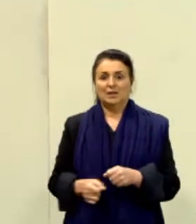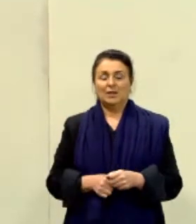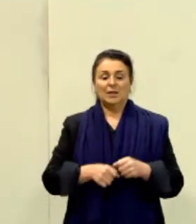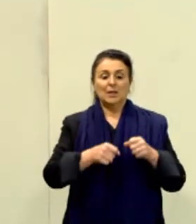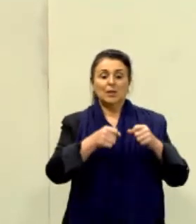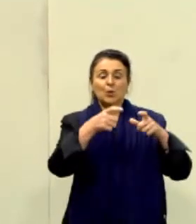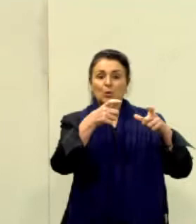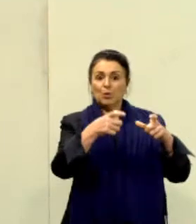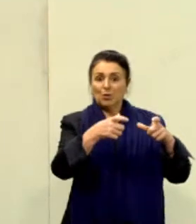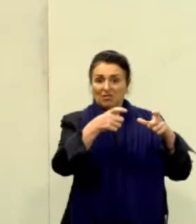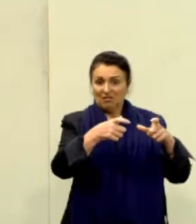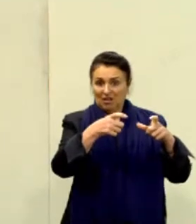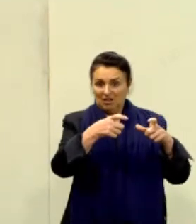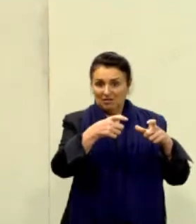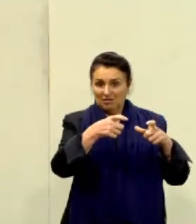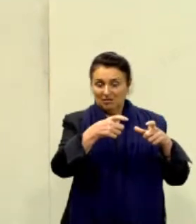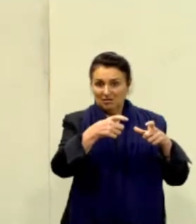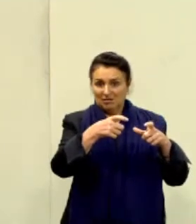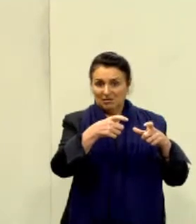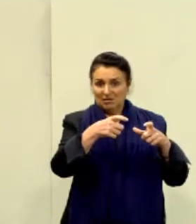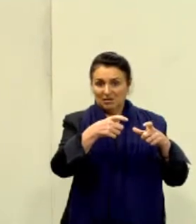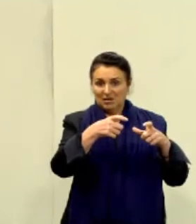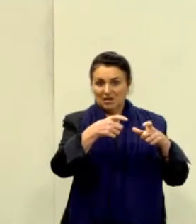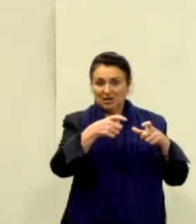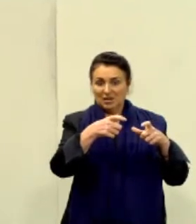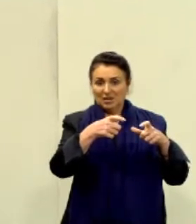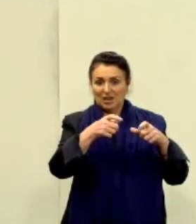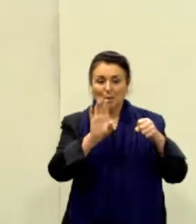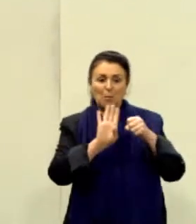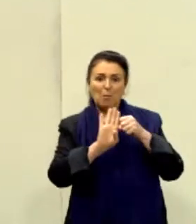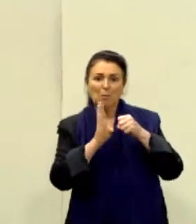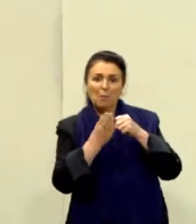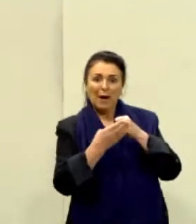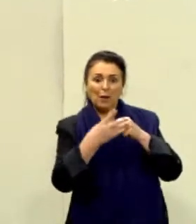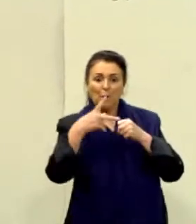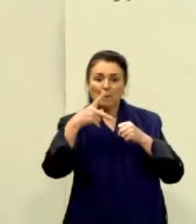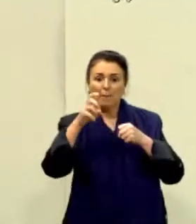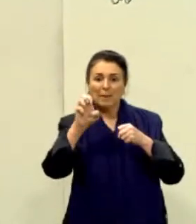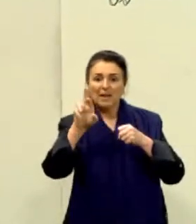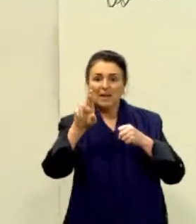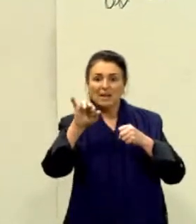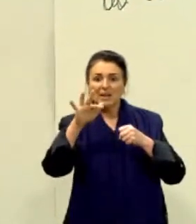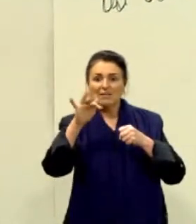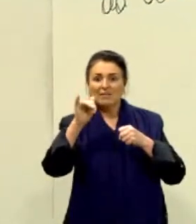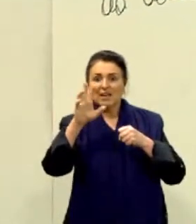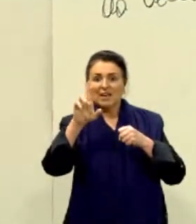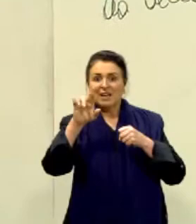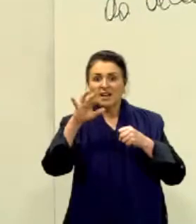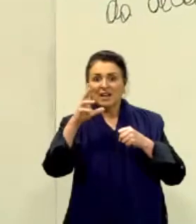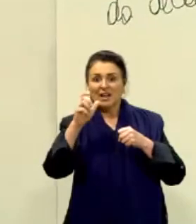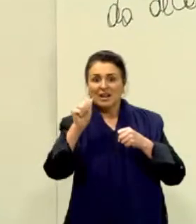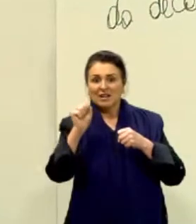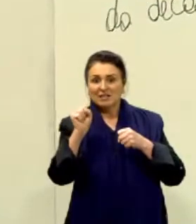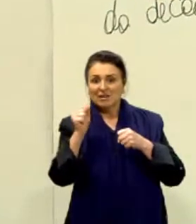áreas periféricas, periféricas